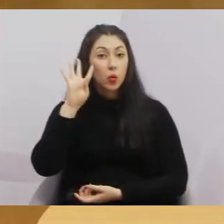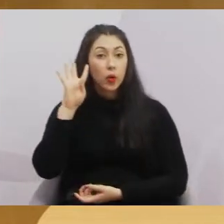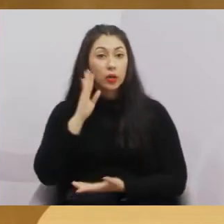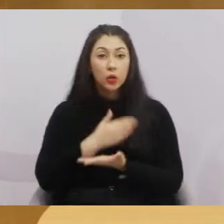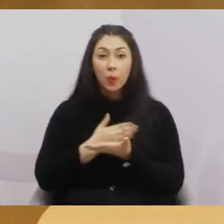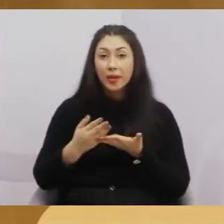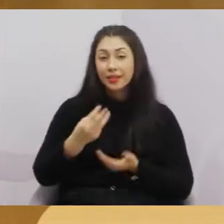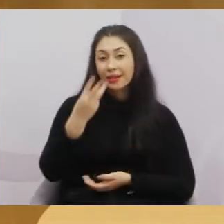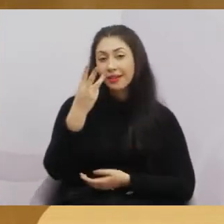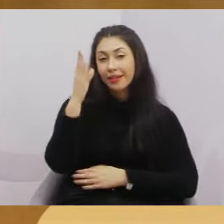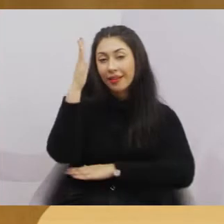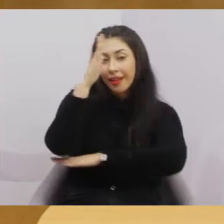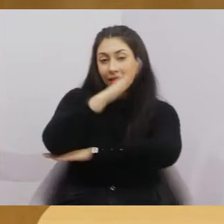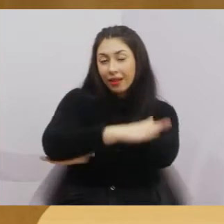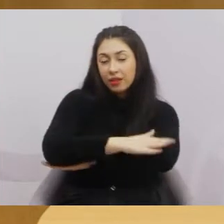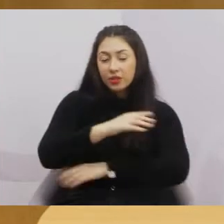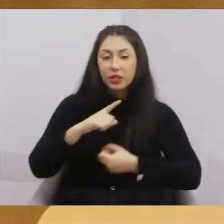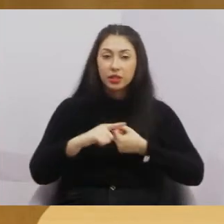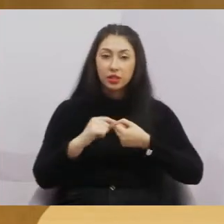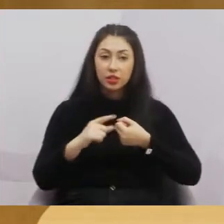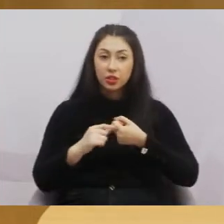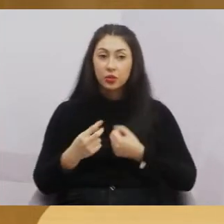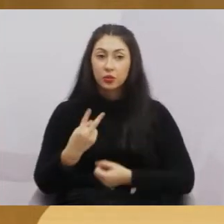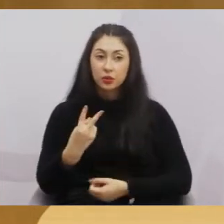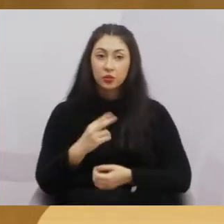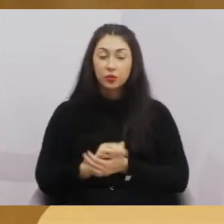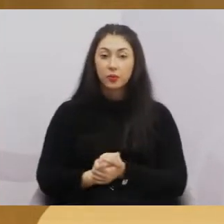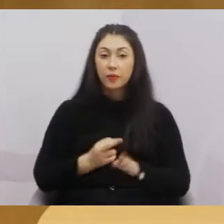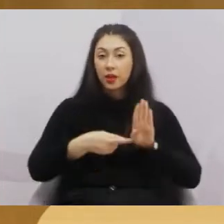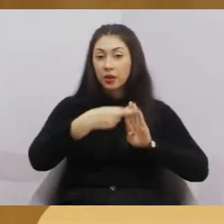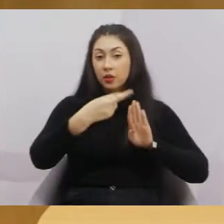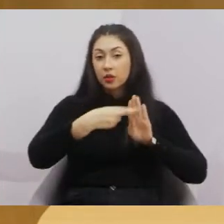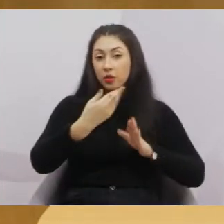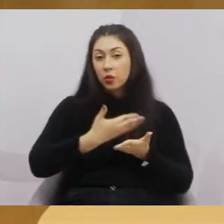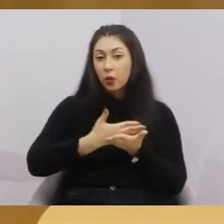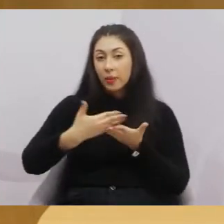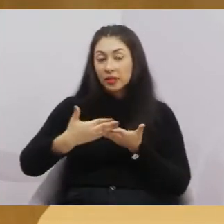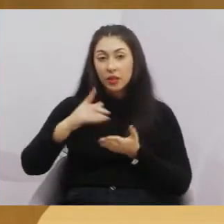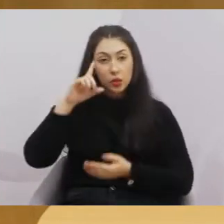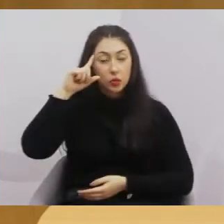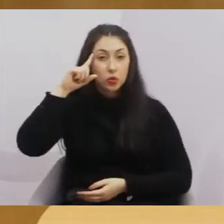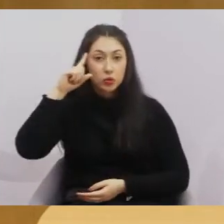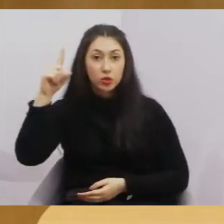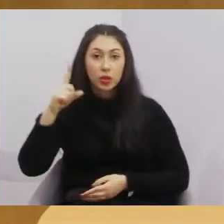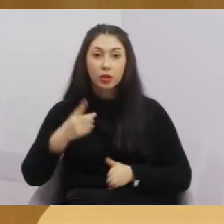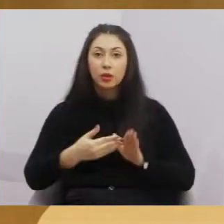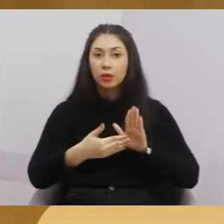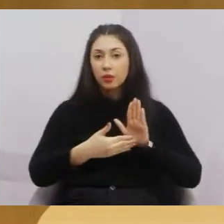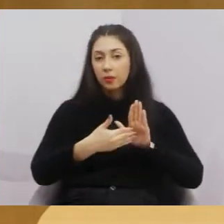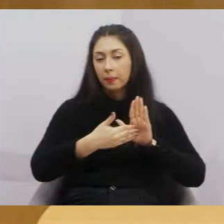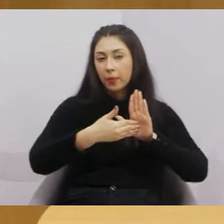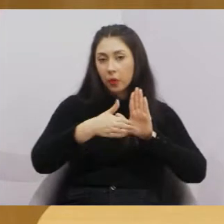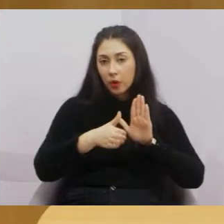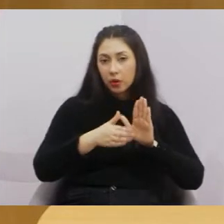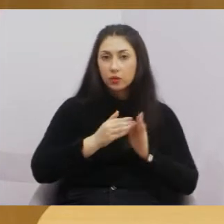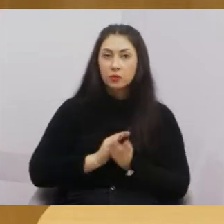15 horas. Artigo 2º. Esta resolução entrará em vigor na data de sua publicação.